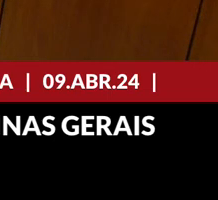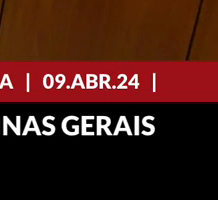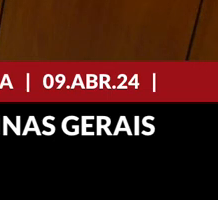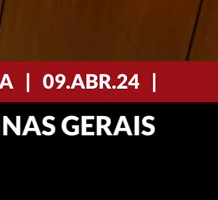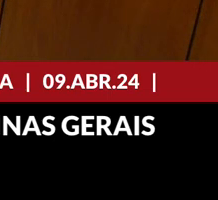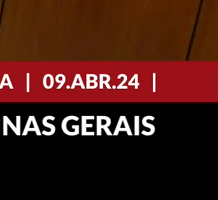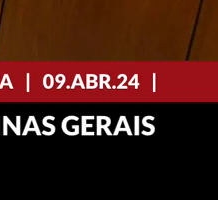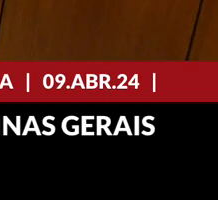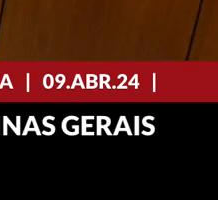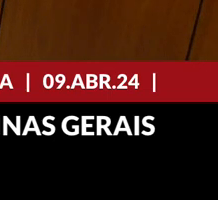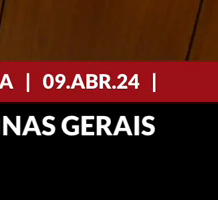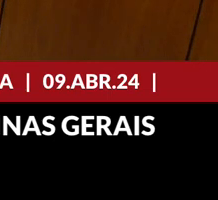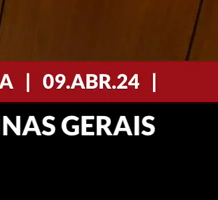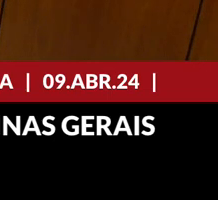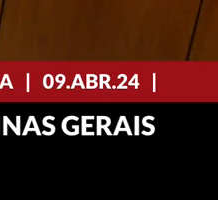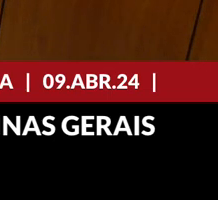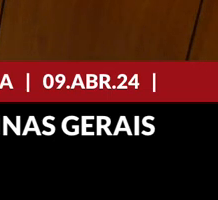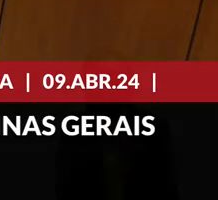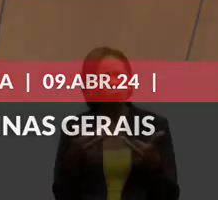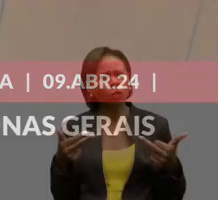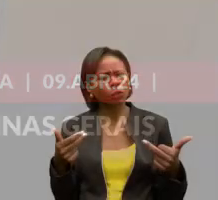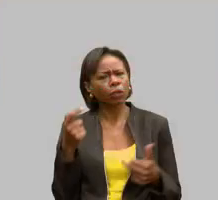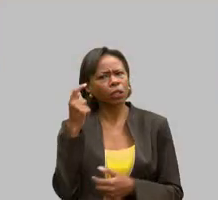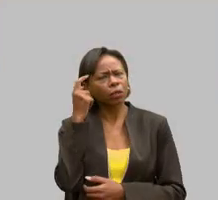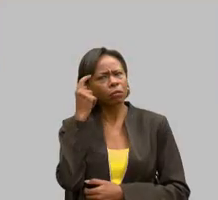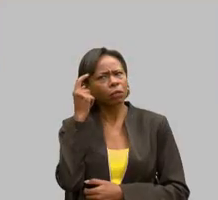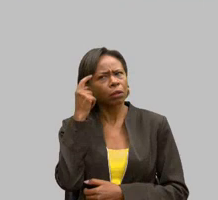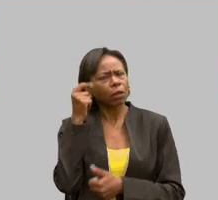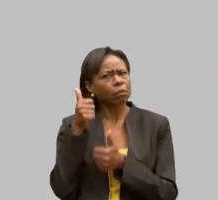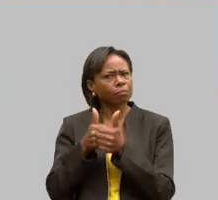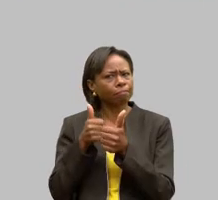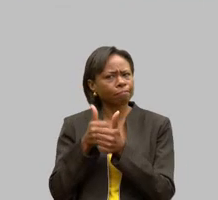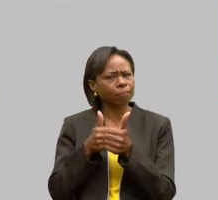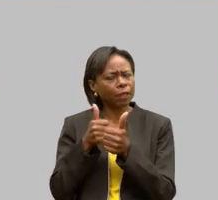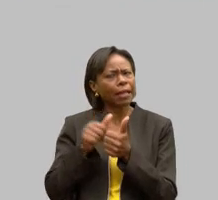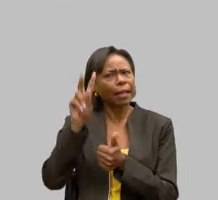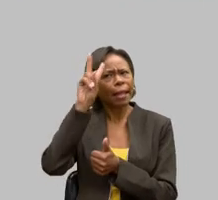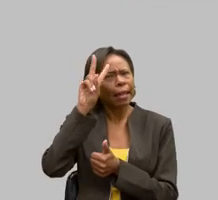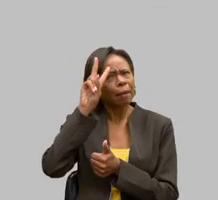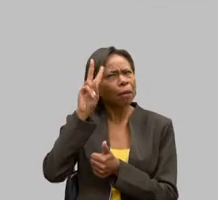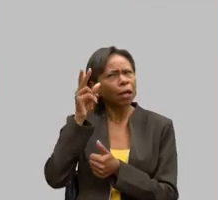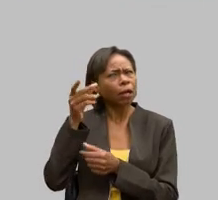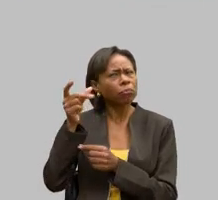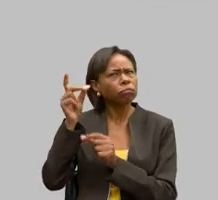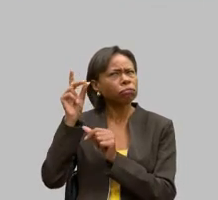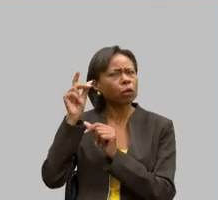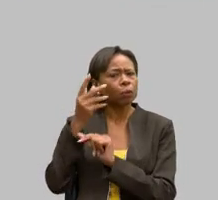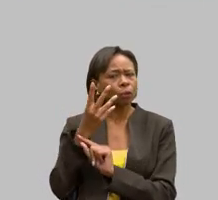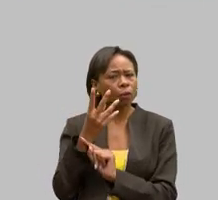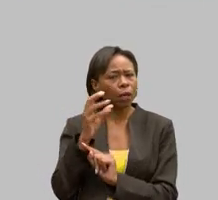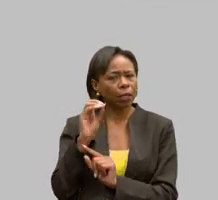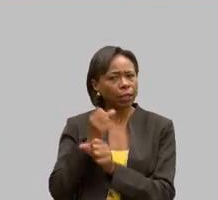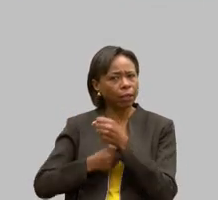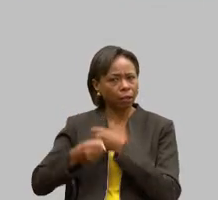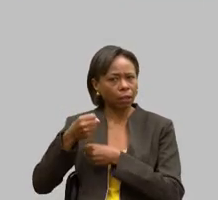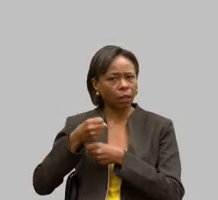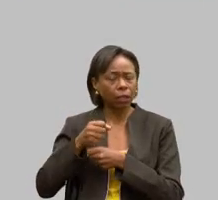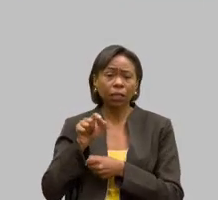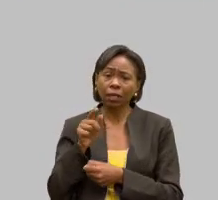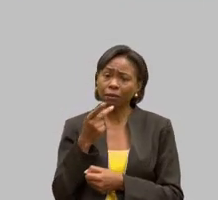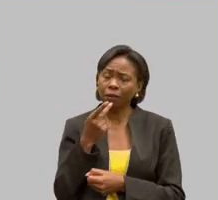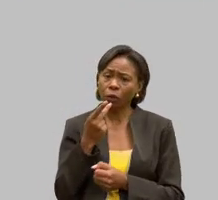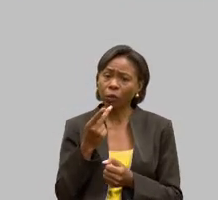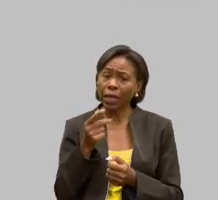coisas aqui que mexeram com o meu subconsciente, me remeteu lá 40 anos atrás, quando ele falou da Santa Casa de